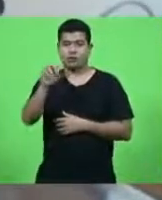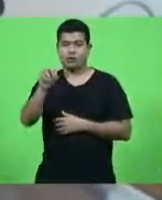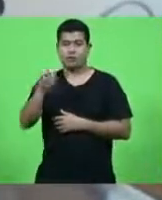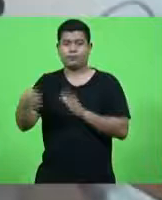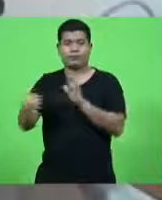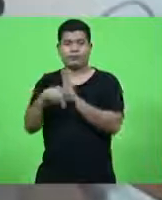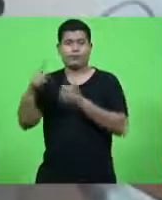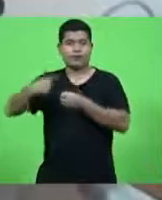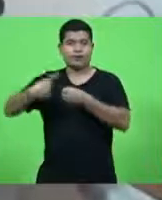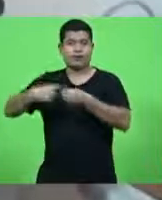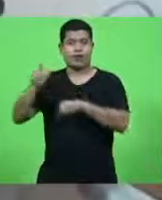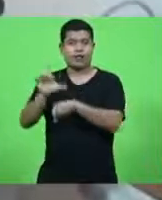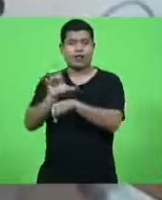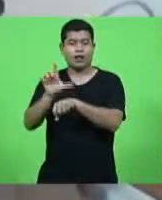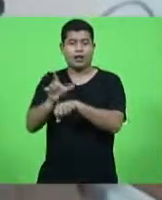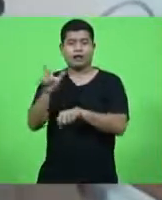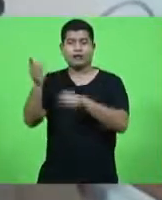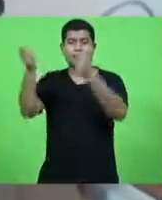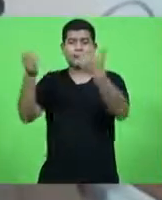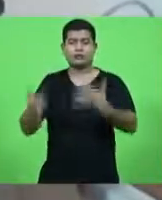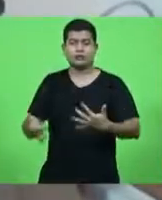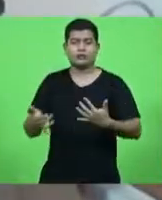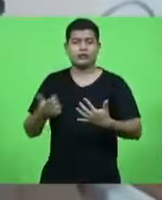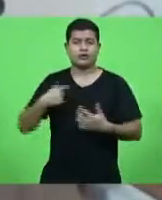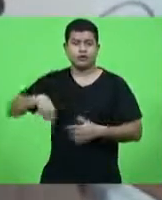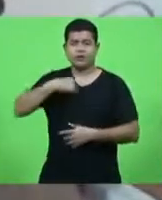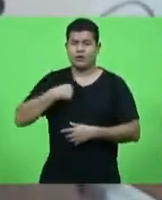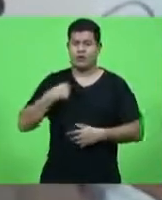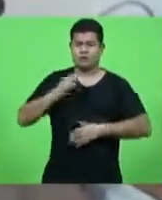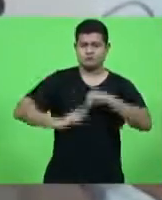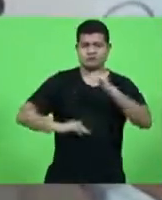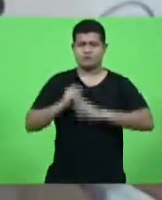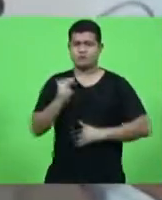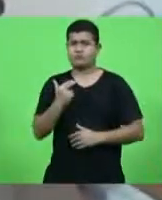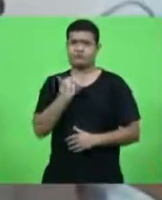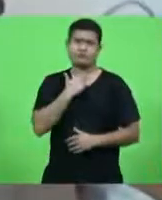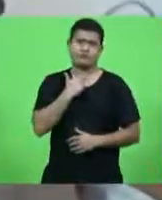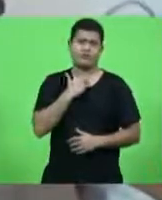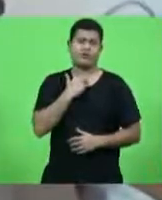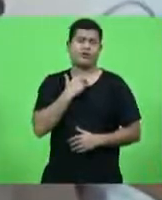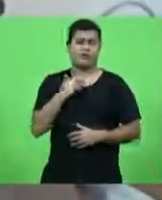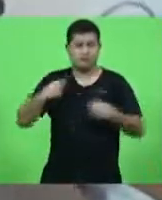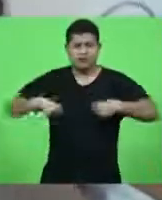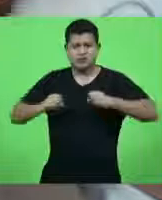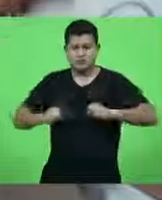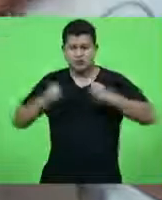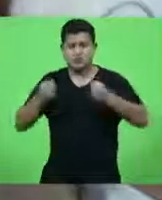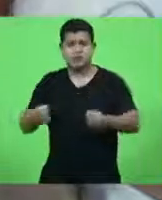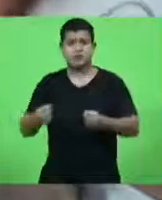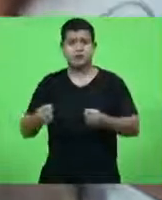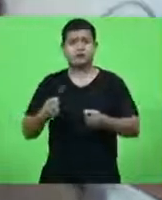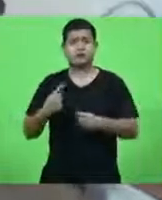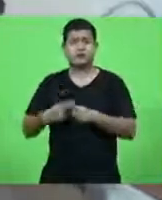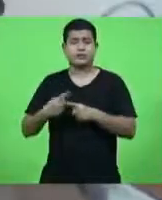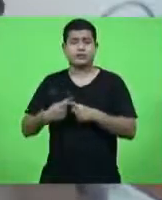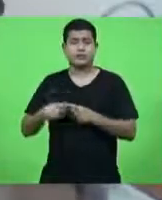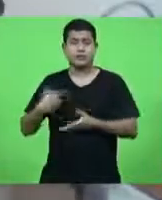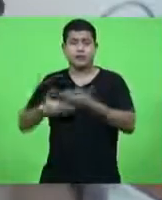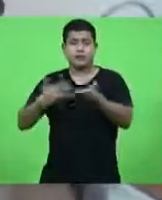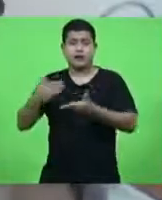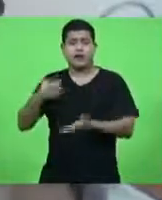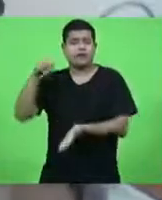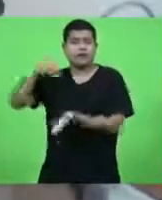nós não podemos deixar de agir daqui uns dias daqui a pouco não vai faltar só o bem